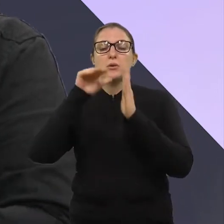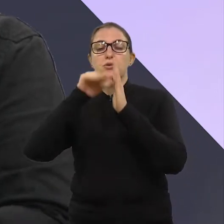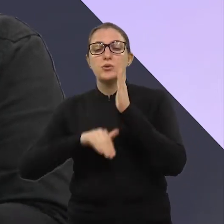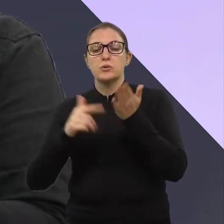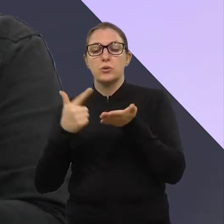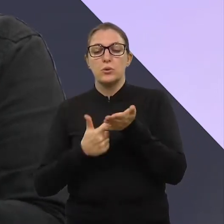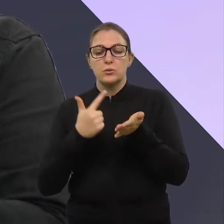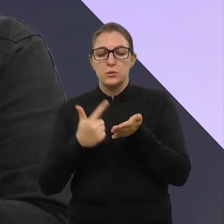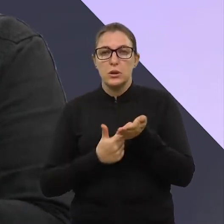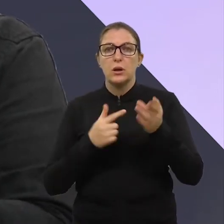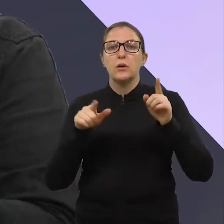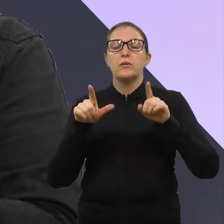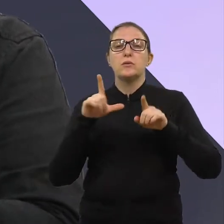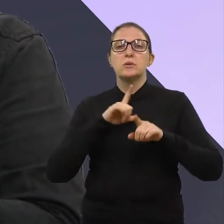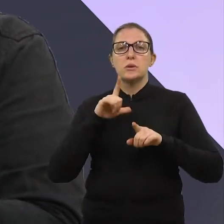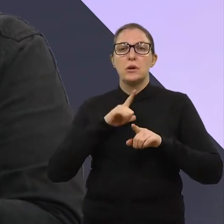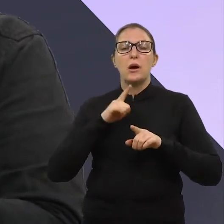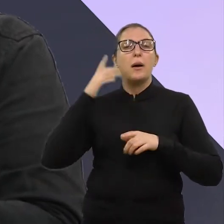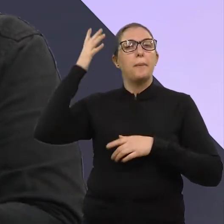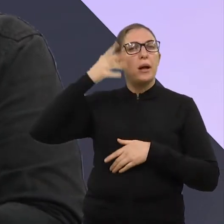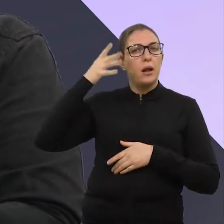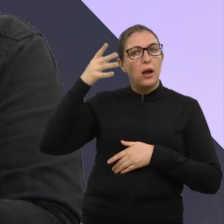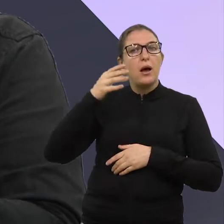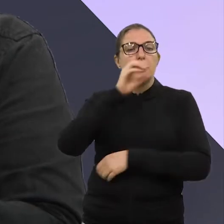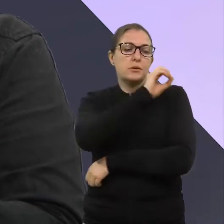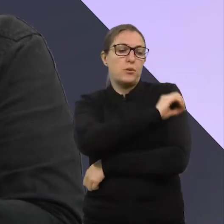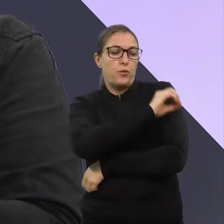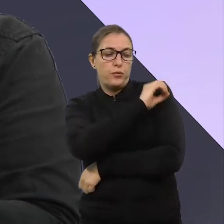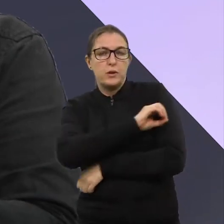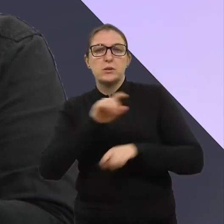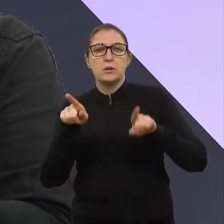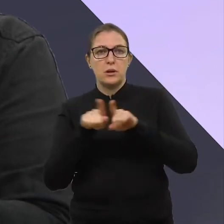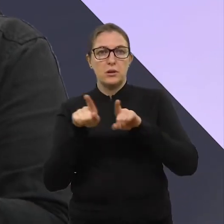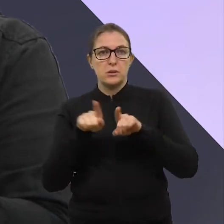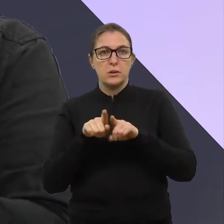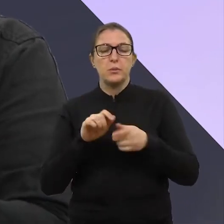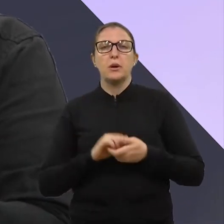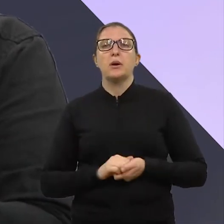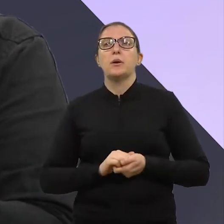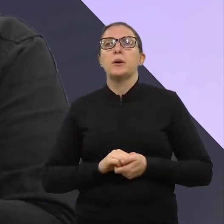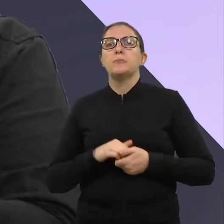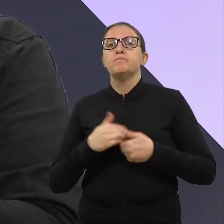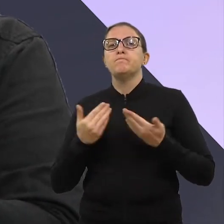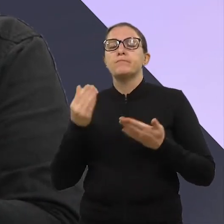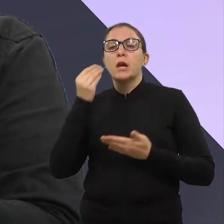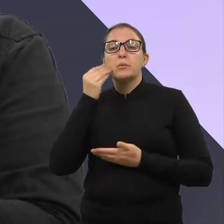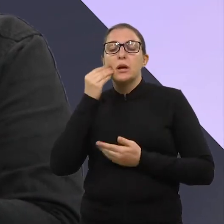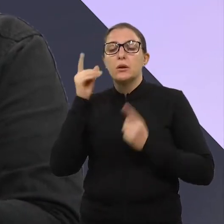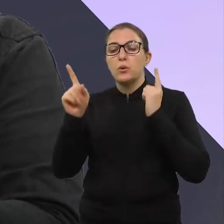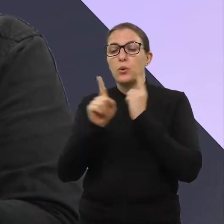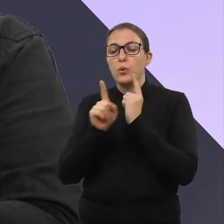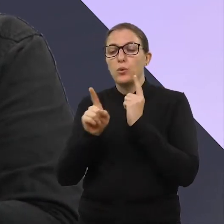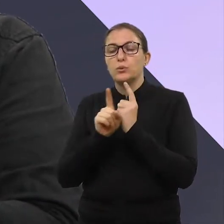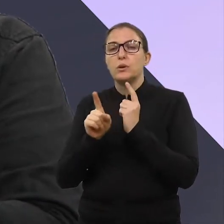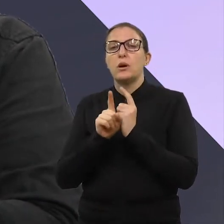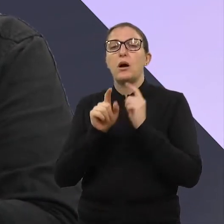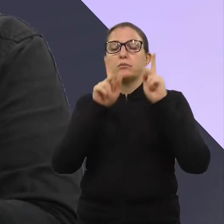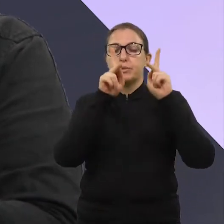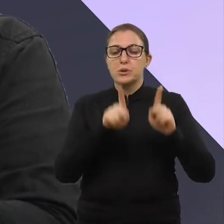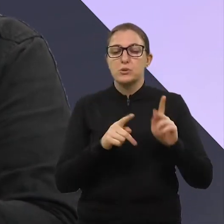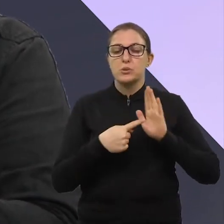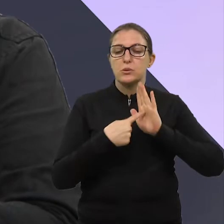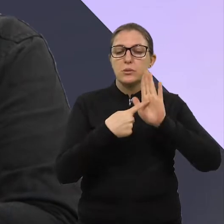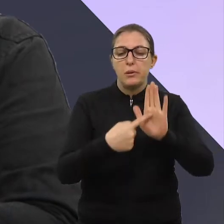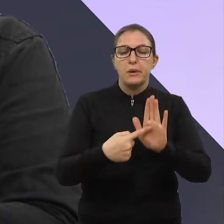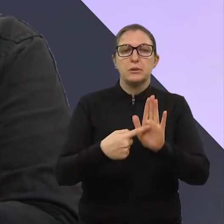palestras, as oficinas acontecerão. Estamos buscando atrativos nesse contexto do virtual. Nós sabemos